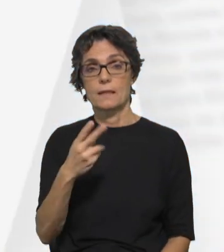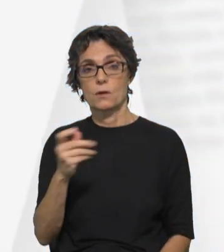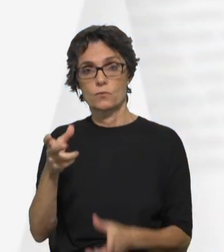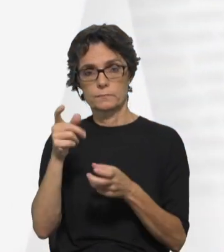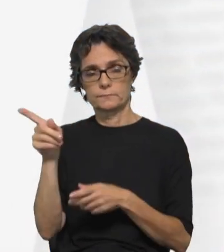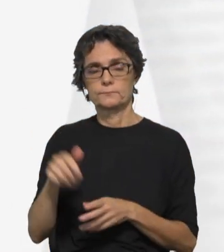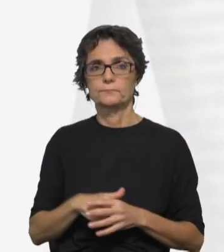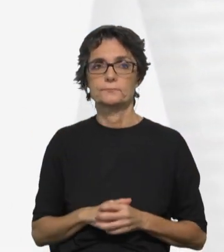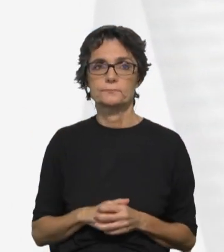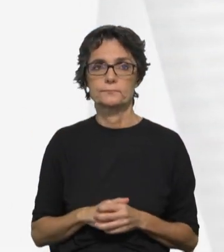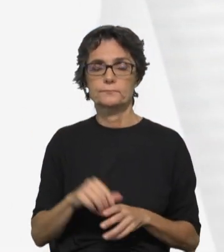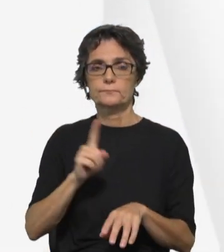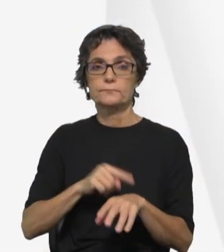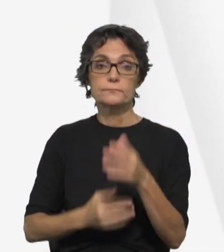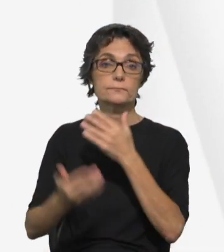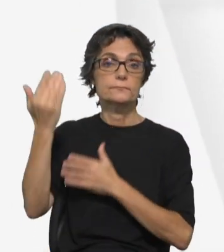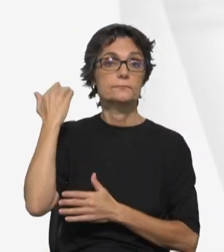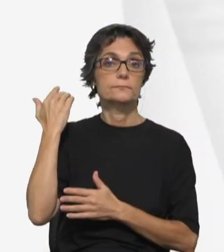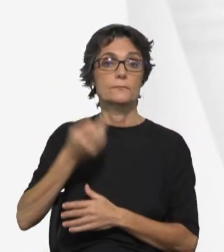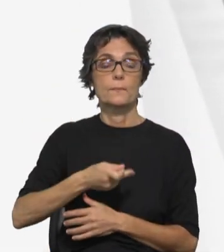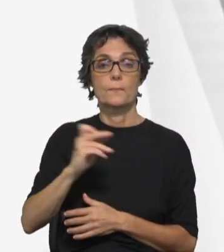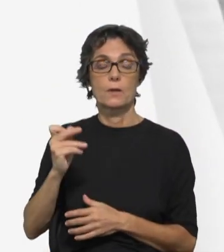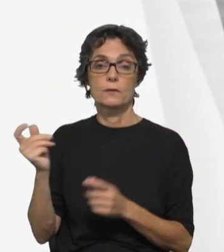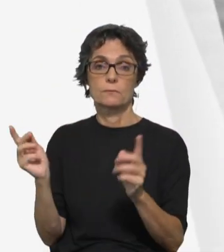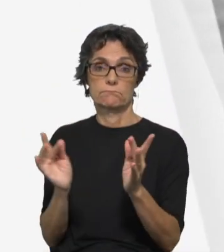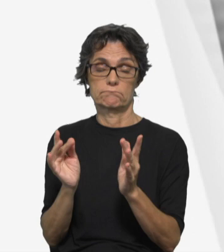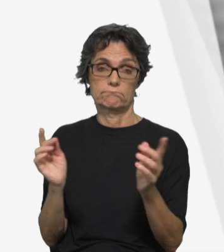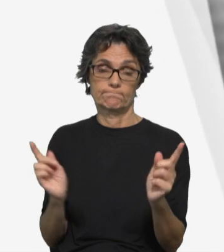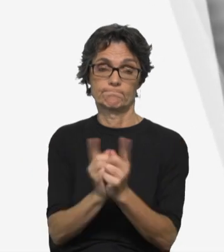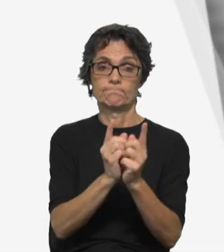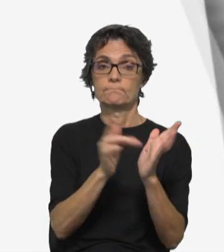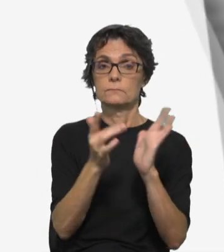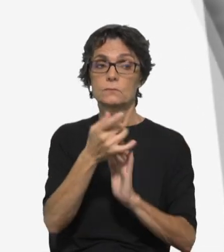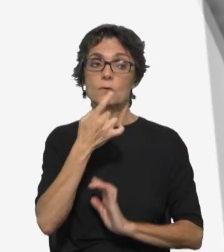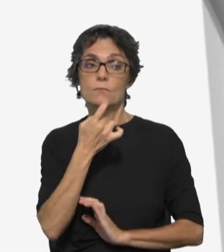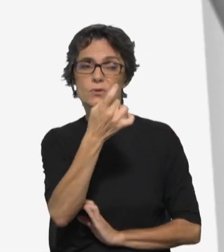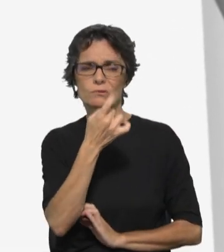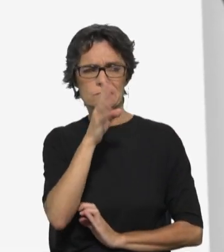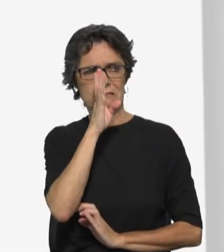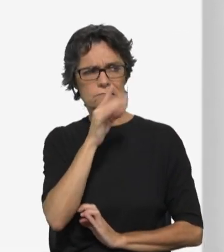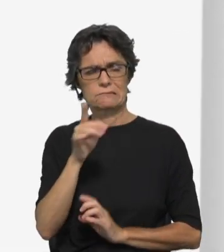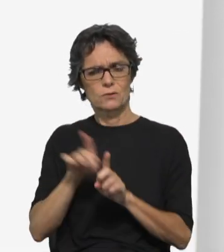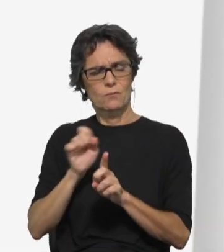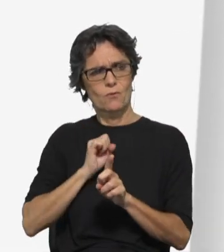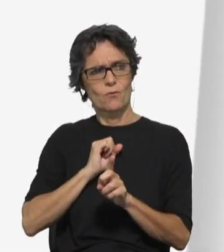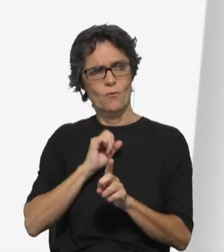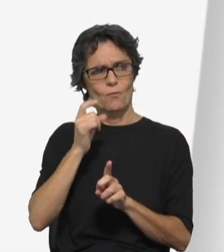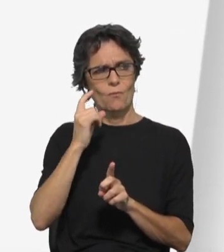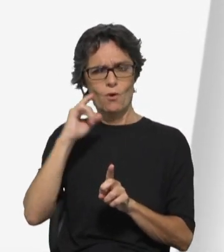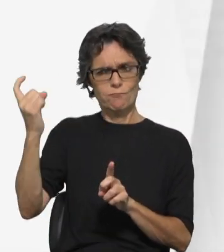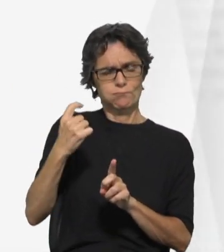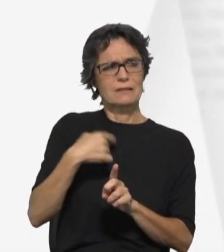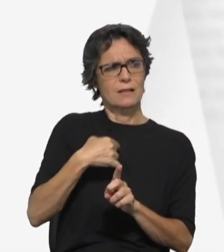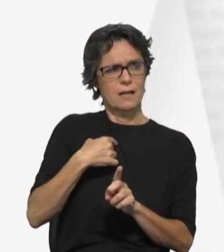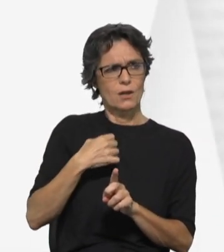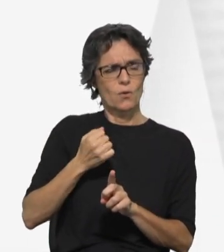Naquele tempo, Pedro aproximou-se de Jesus e perguntou-lhe, se meu irmão me ofender, quantas vezes deverei